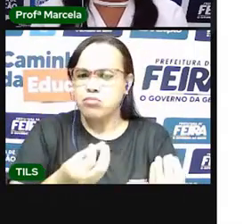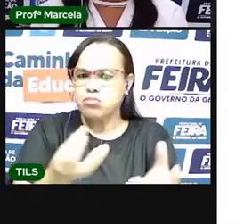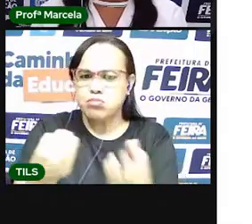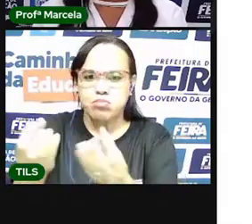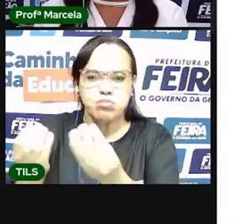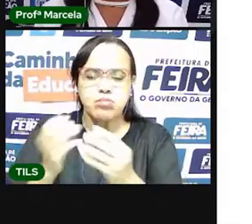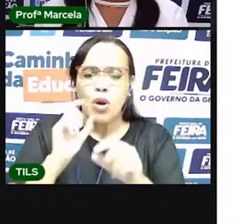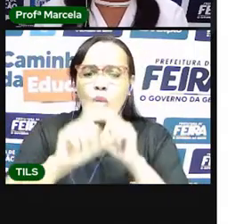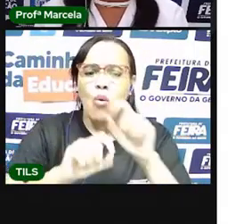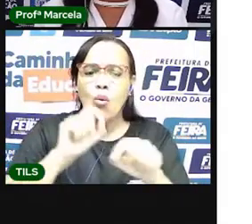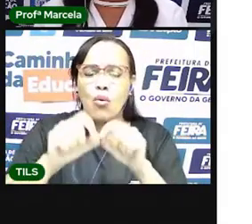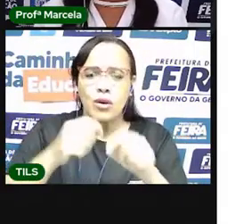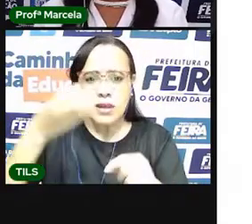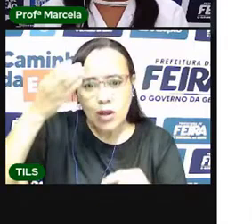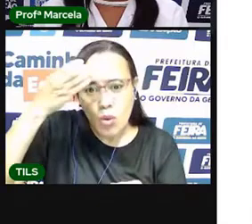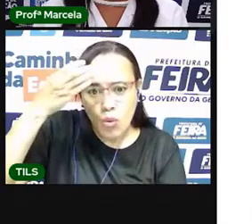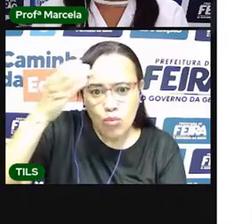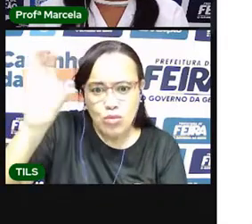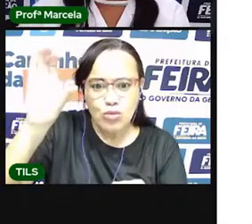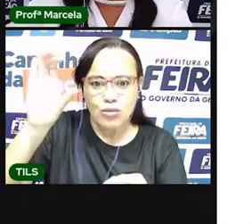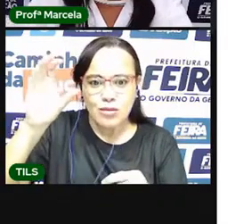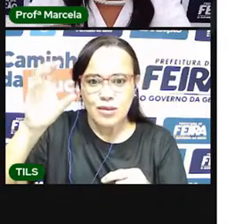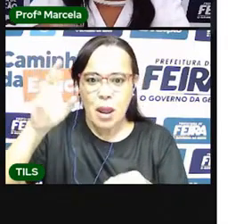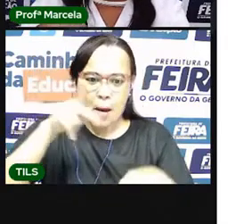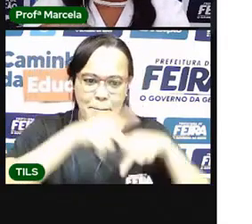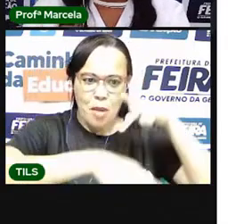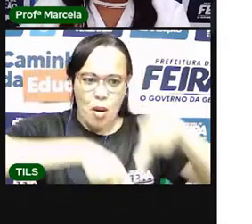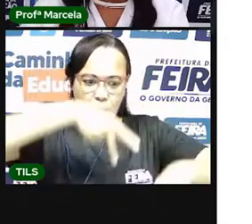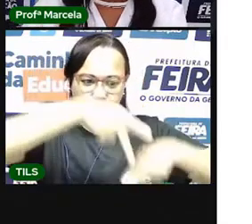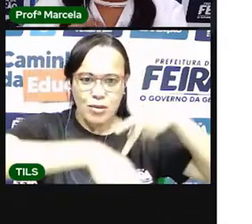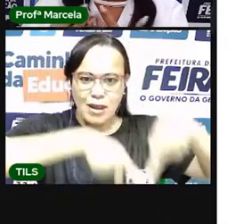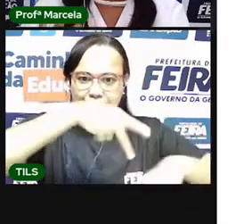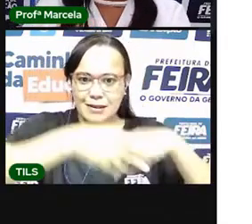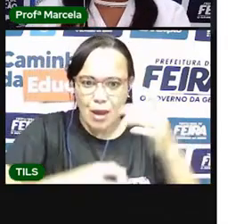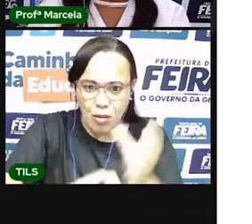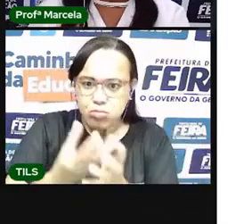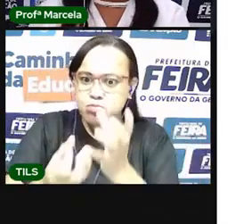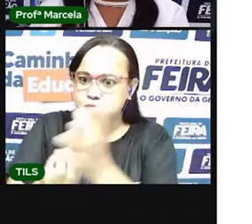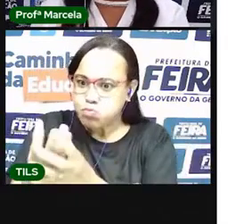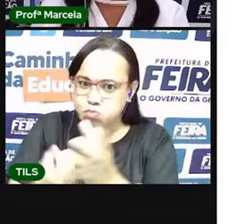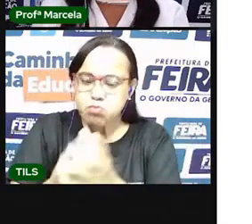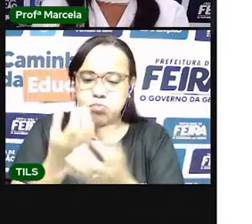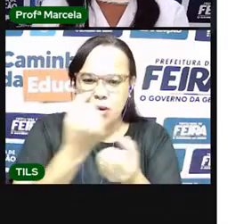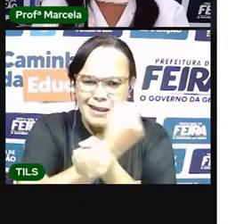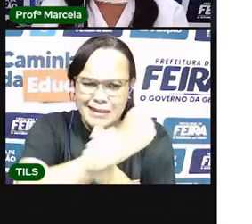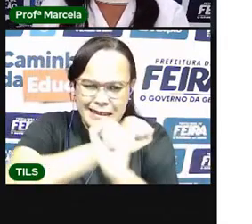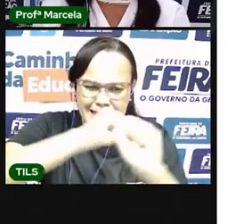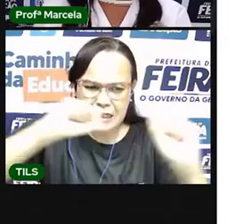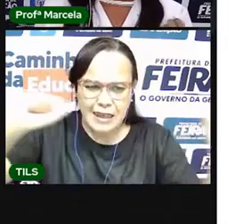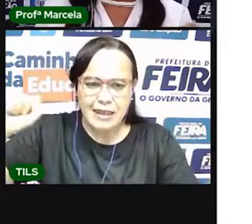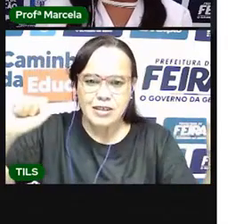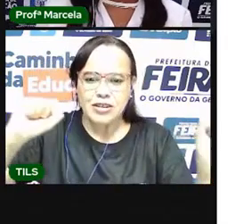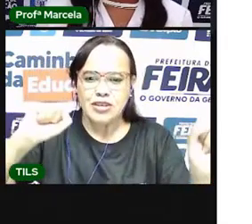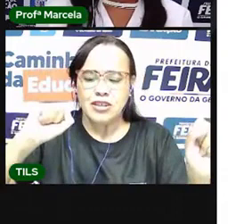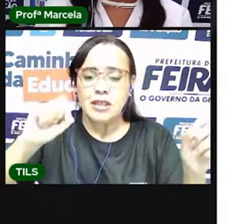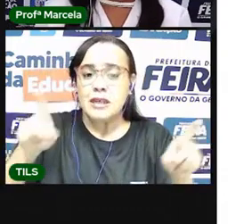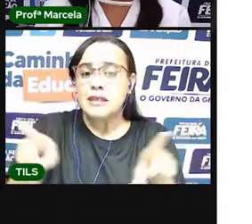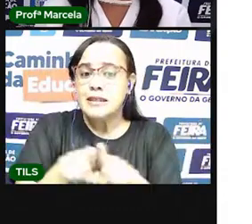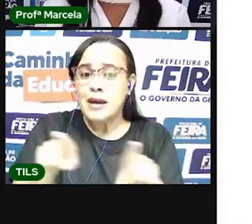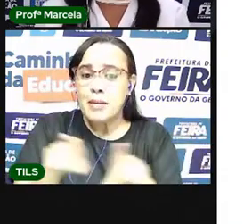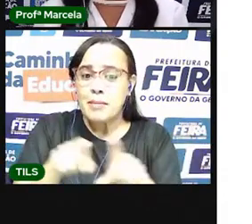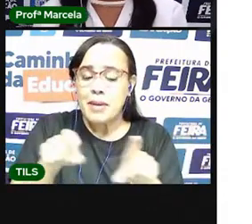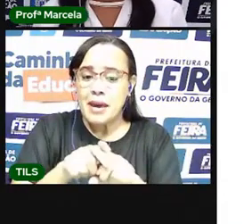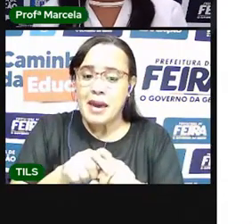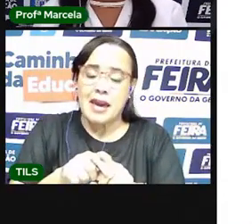influência de vários povos. Por ser um país tão grande, tem diversidade de costumes,